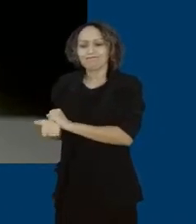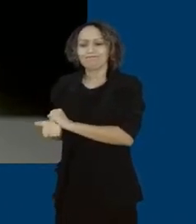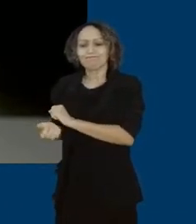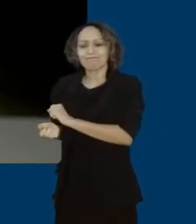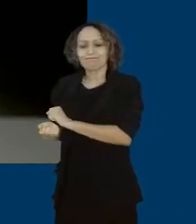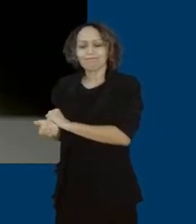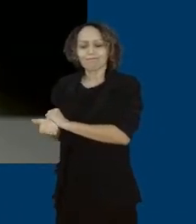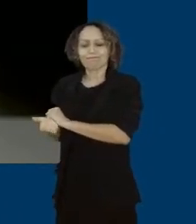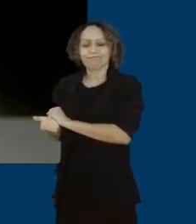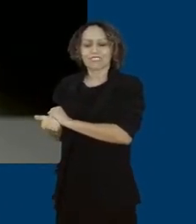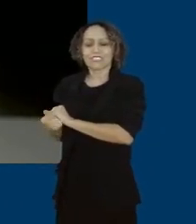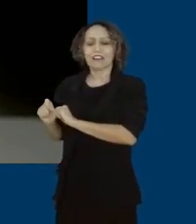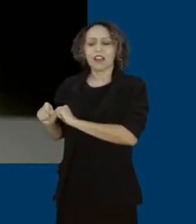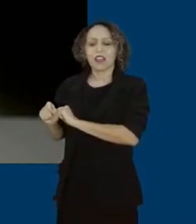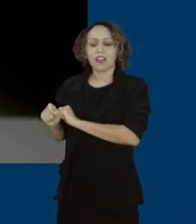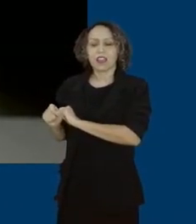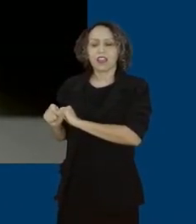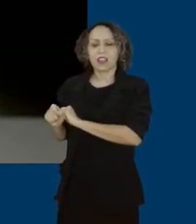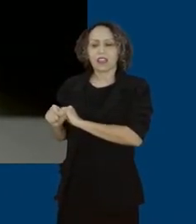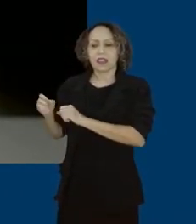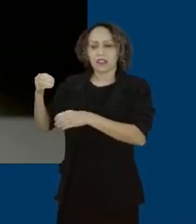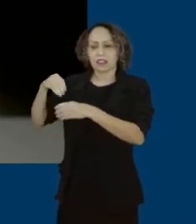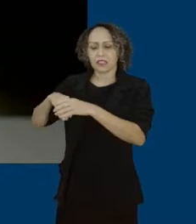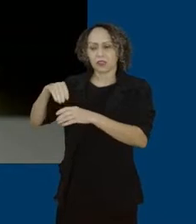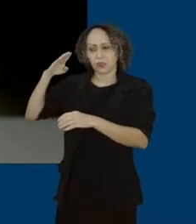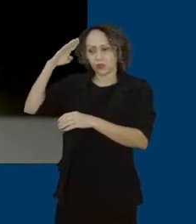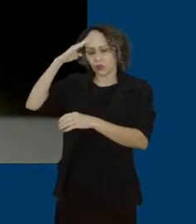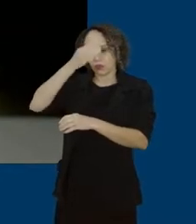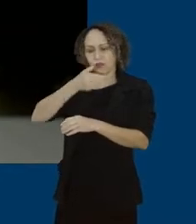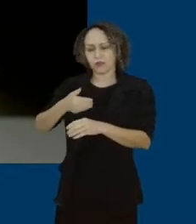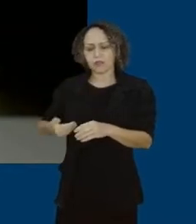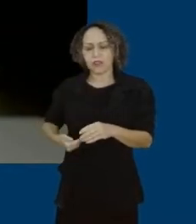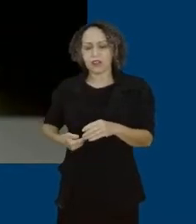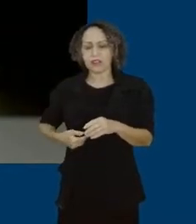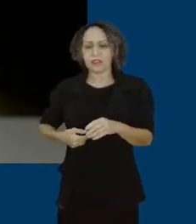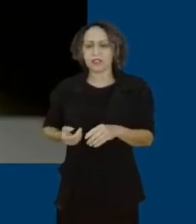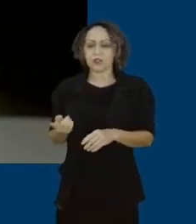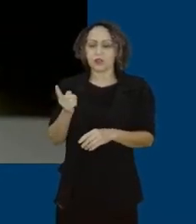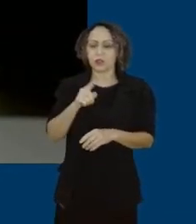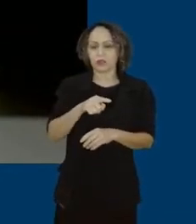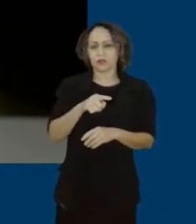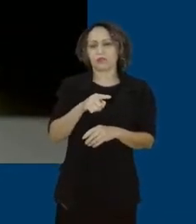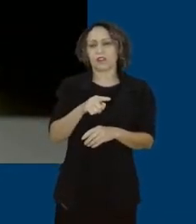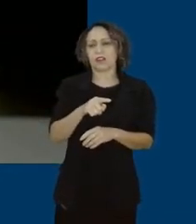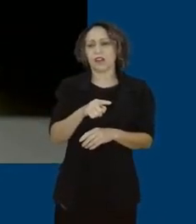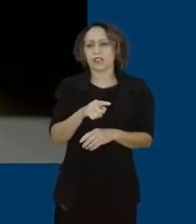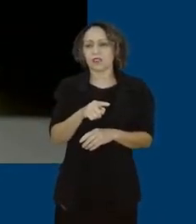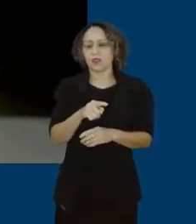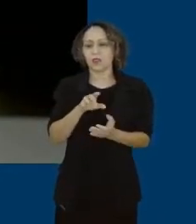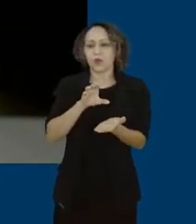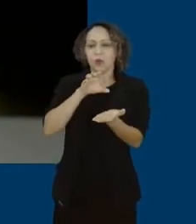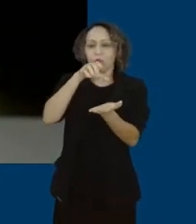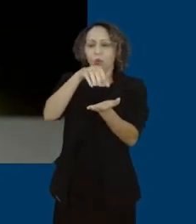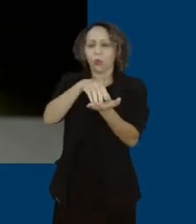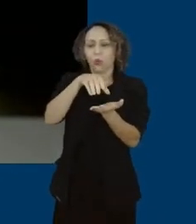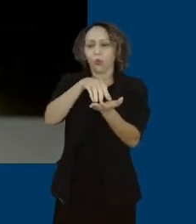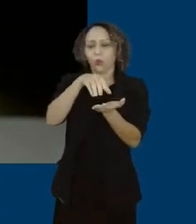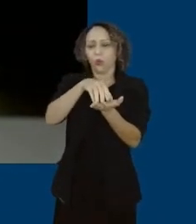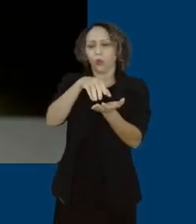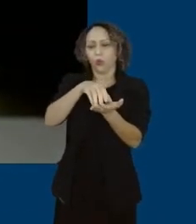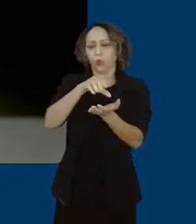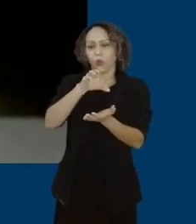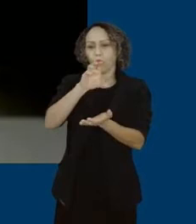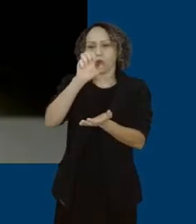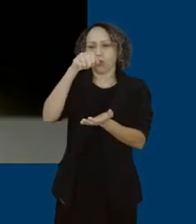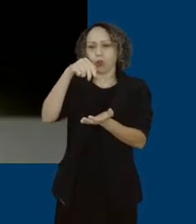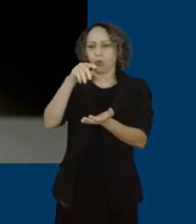compõe o governo Bolsonaro, e do outro lado, no dinheiro do fundo Centrão. Então a corrupção anda solta no Ministério da Educação e Cultura e